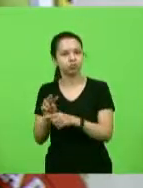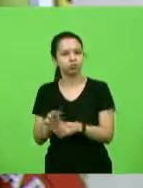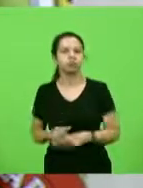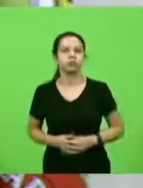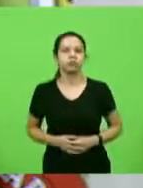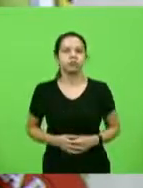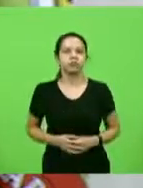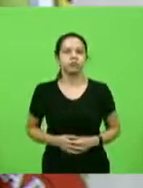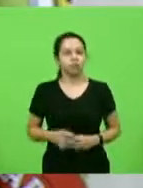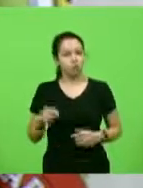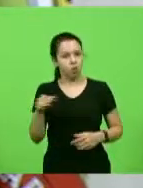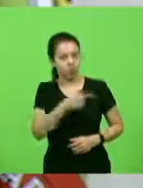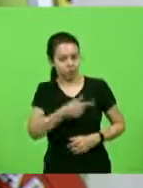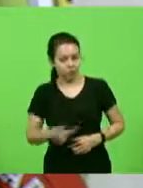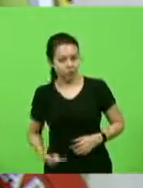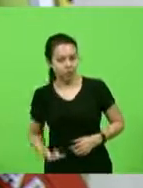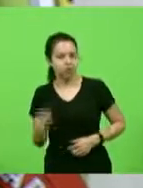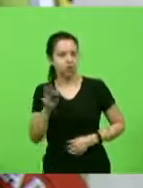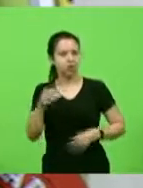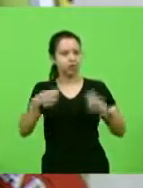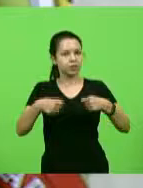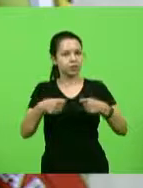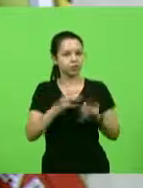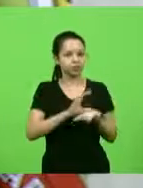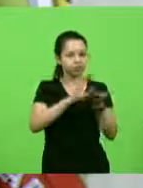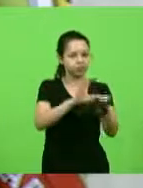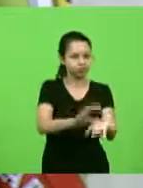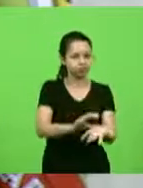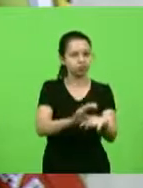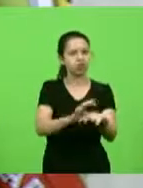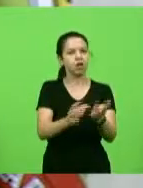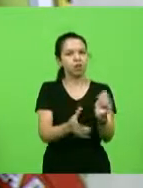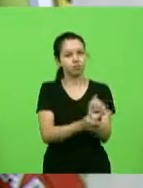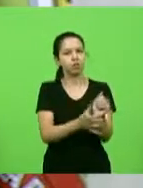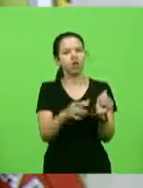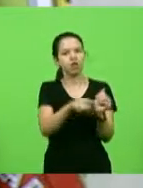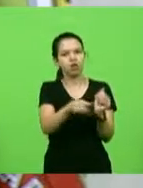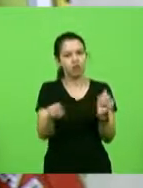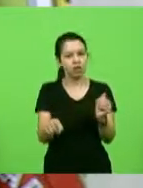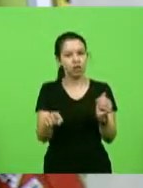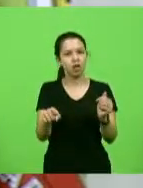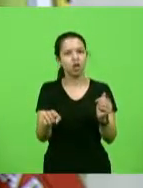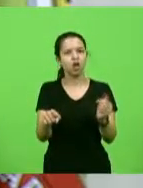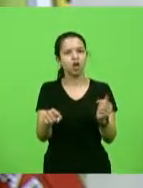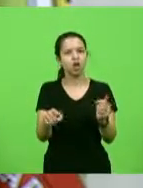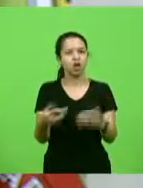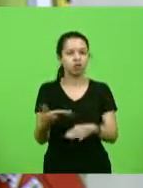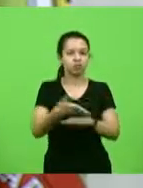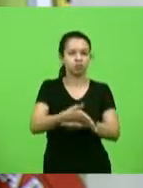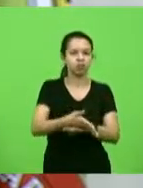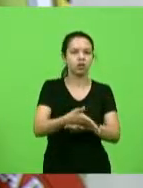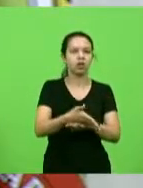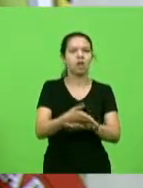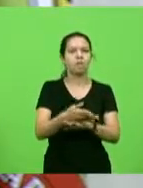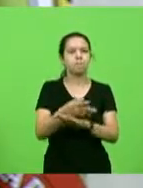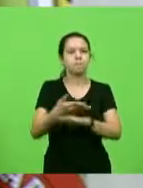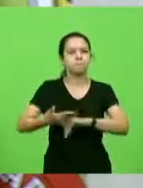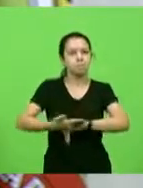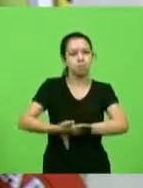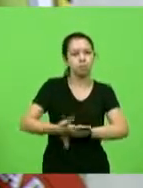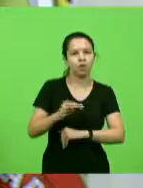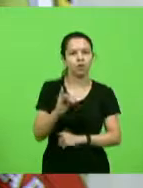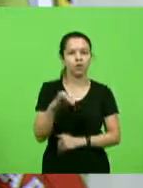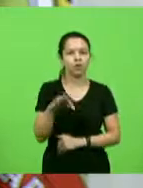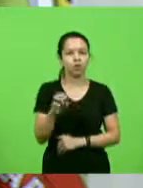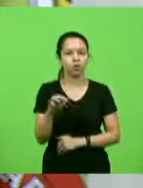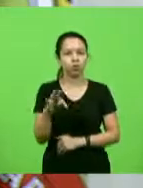federal precisava investir ali para garantir a ligação para o porto de Imbituba, desde o Noroeste Gaúcho, a fim